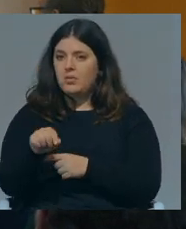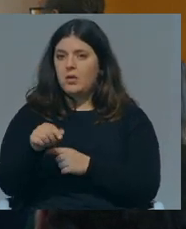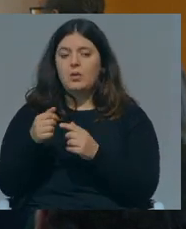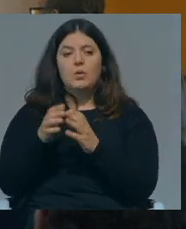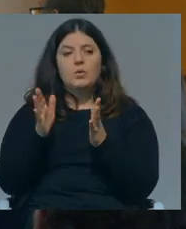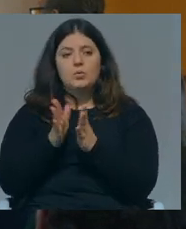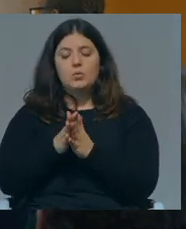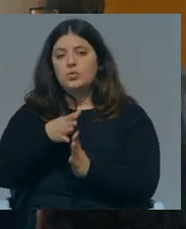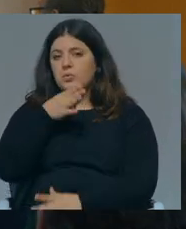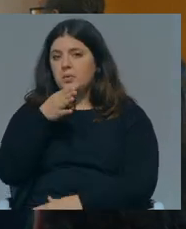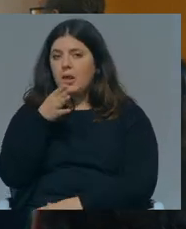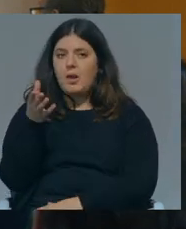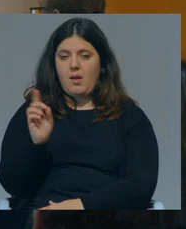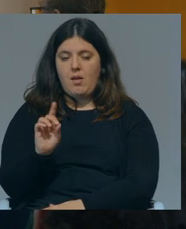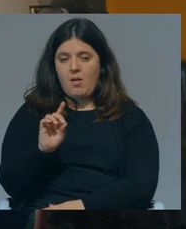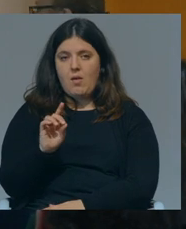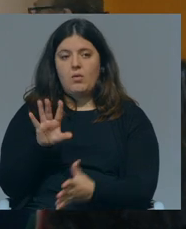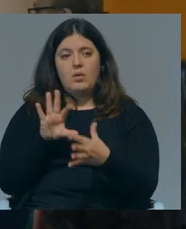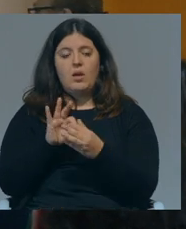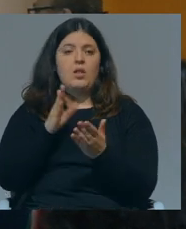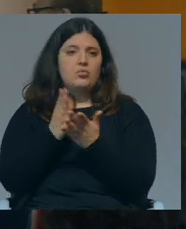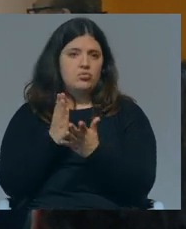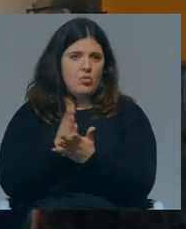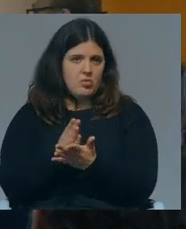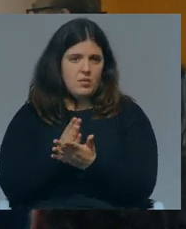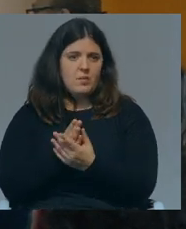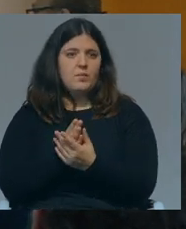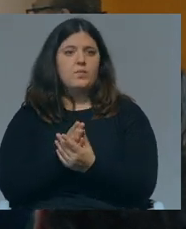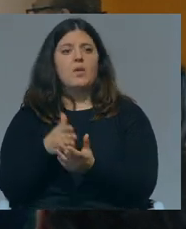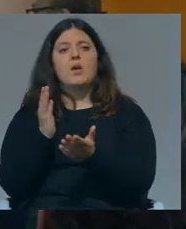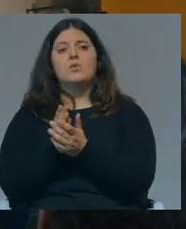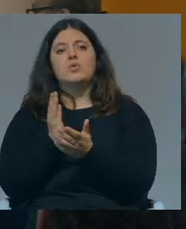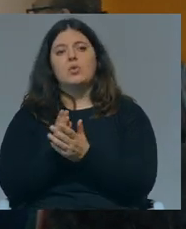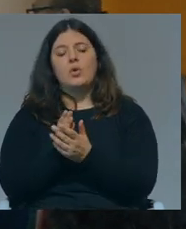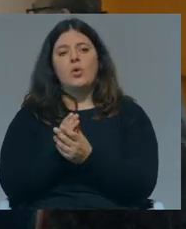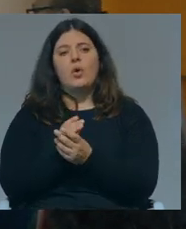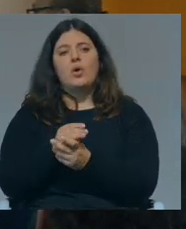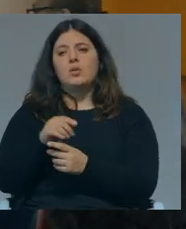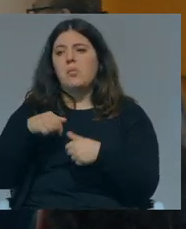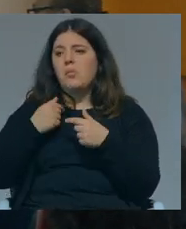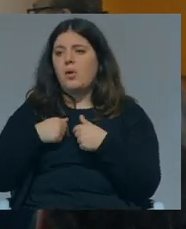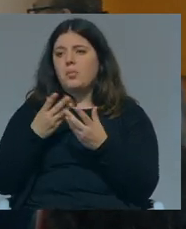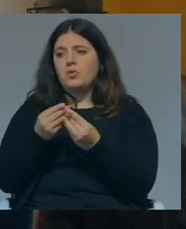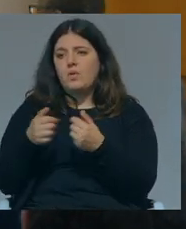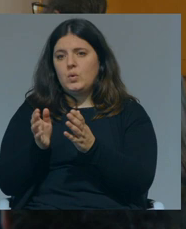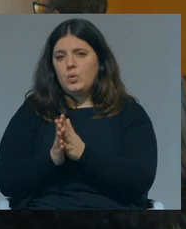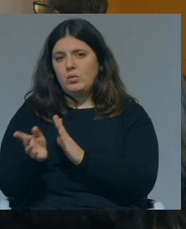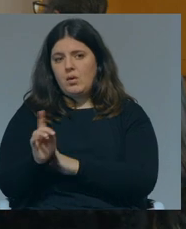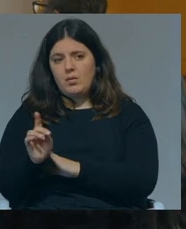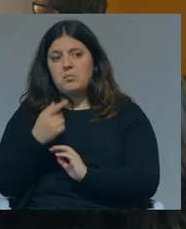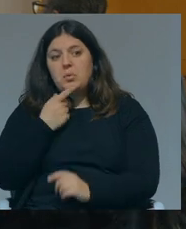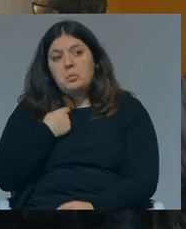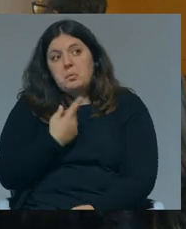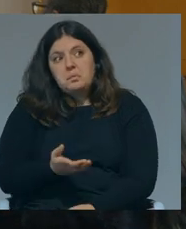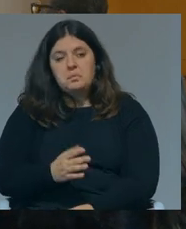nem tudo se explica pela escola, ou seja, a escola nunca irá só por si resolver tudo, não é? Pergunta.